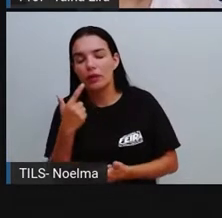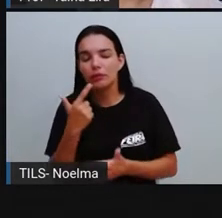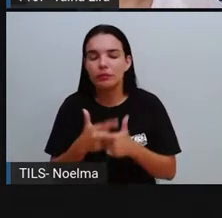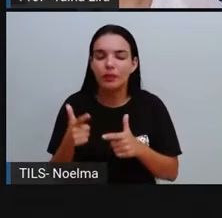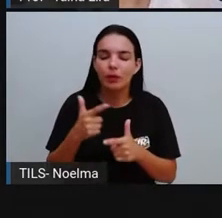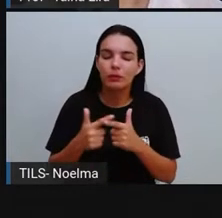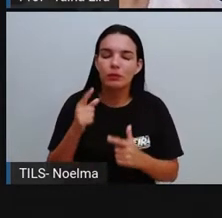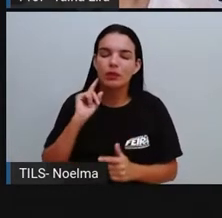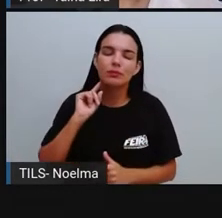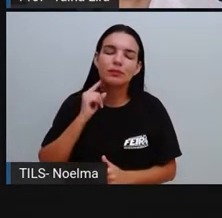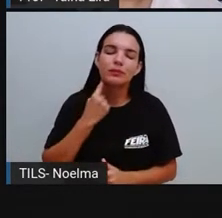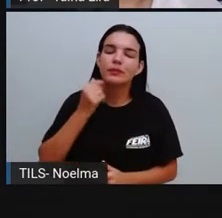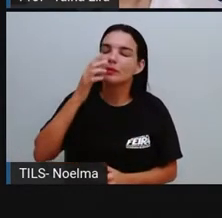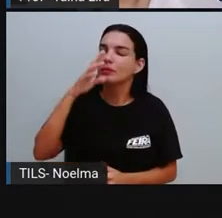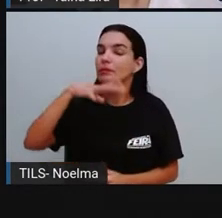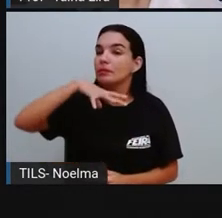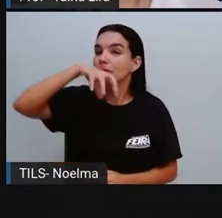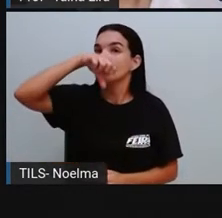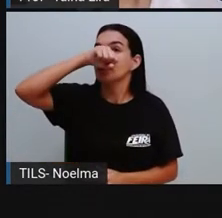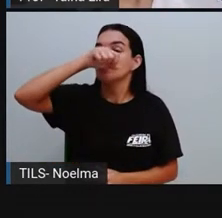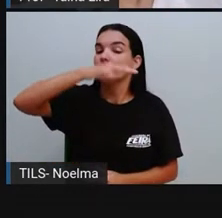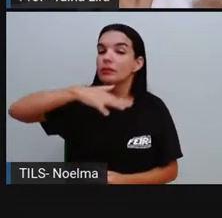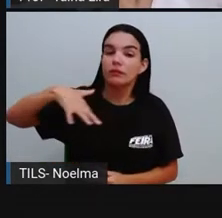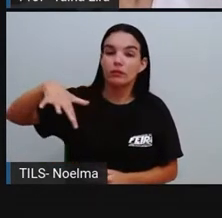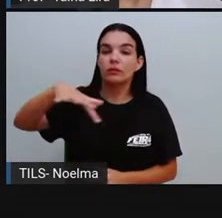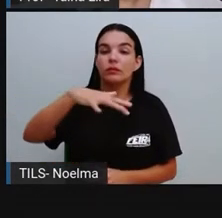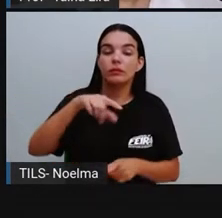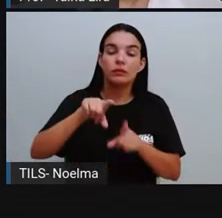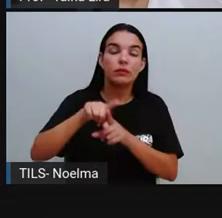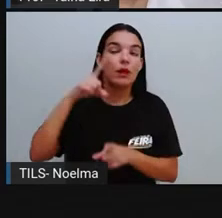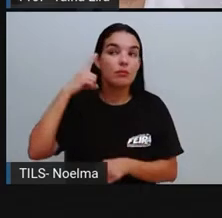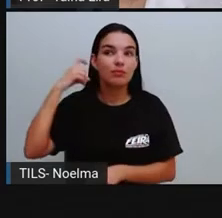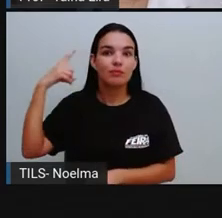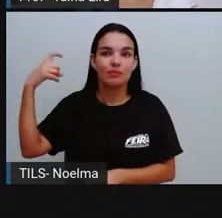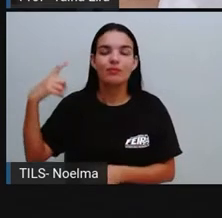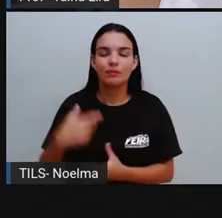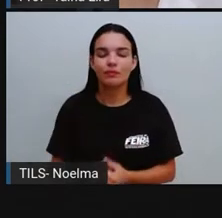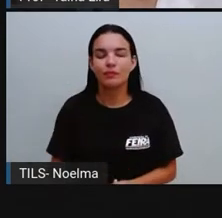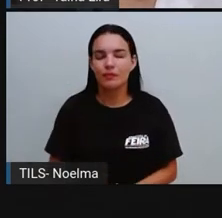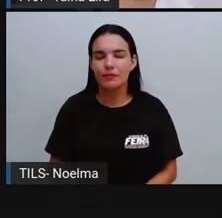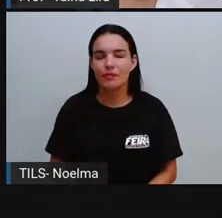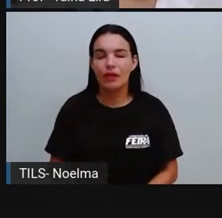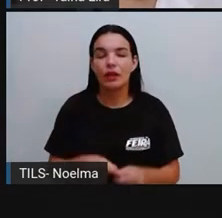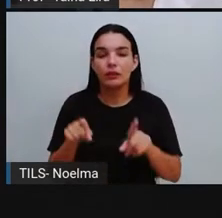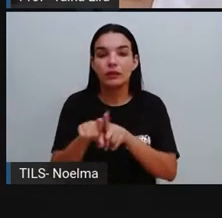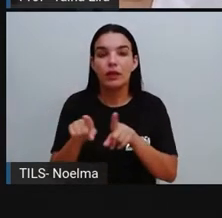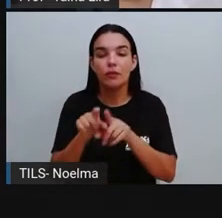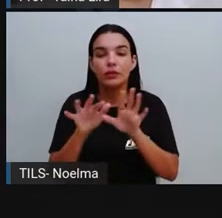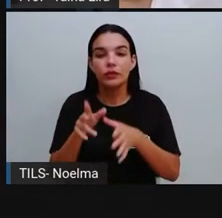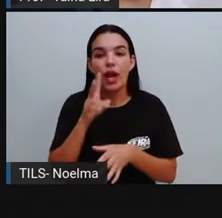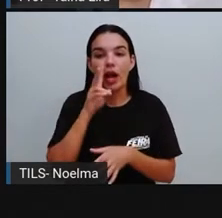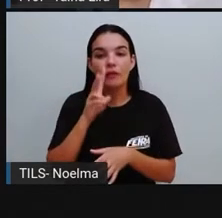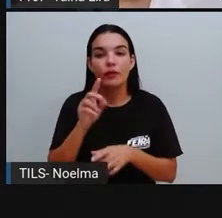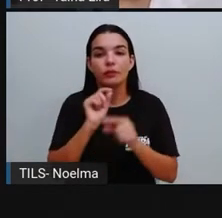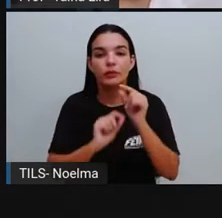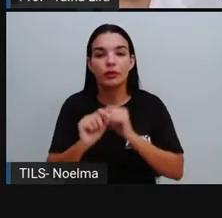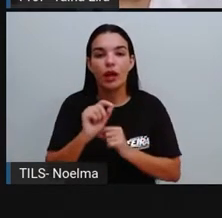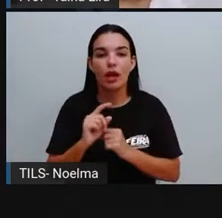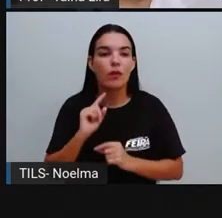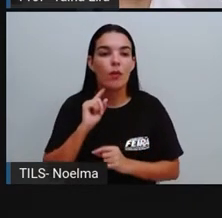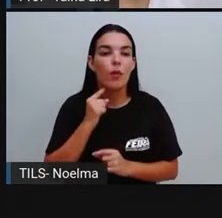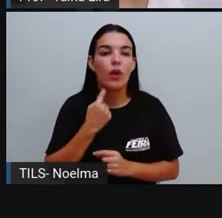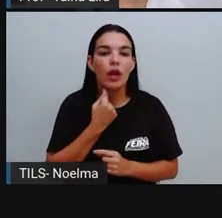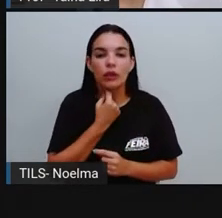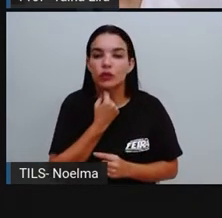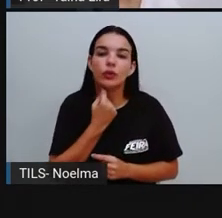poluição, de barulho, tá? Nós vimos também o lixo eletrônico, e a Pró trouxe até uma imagem do